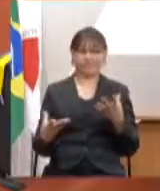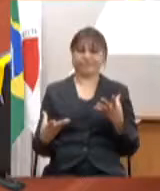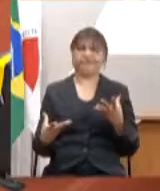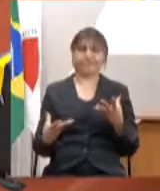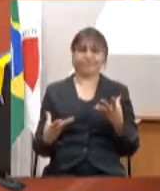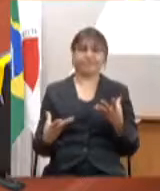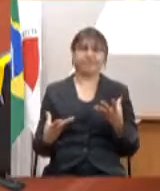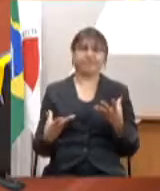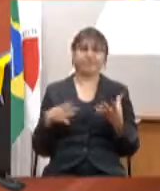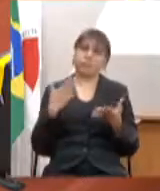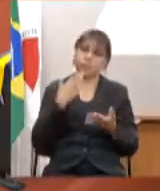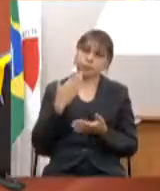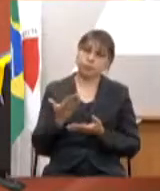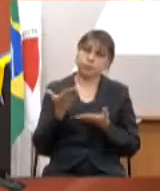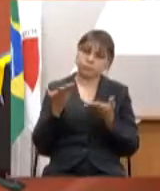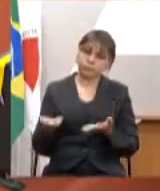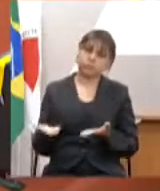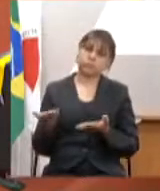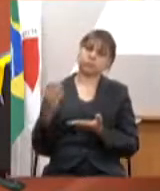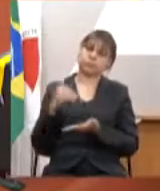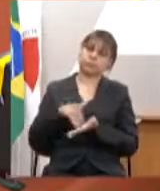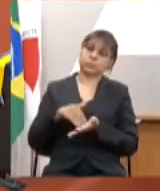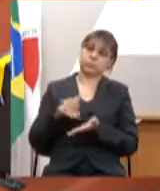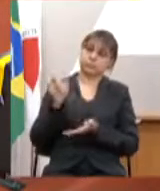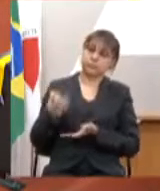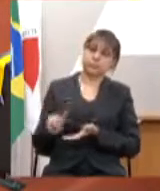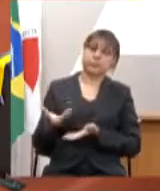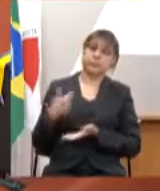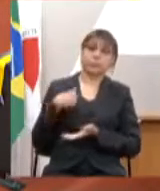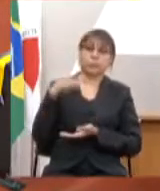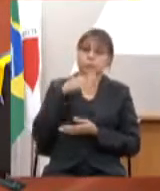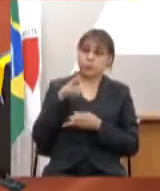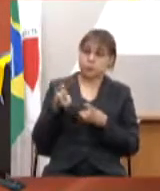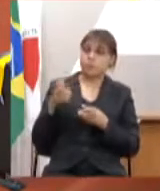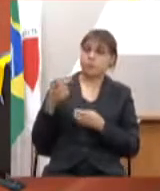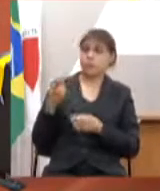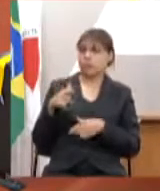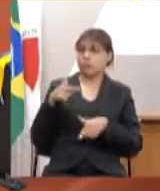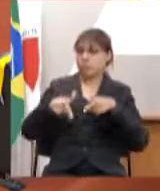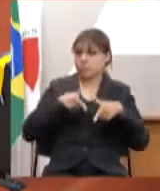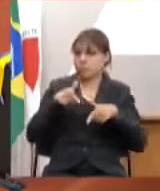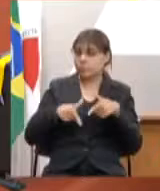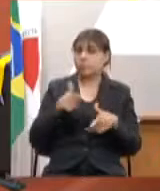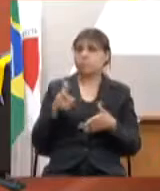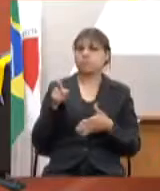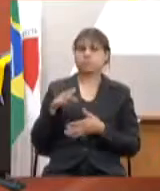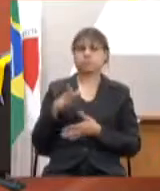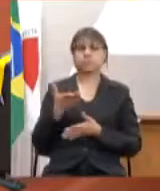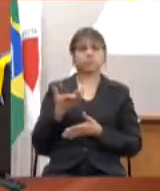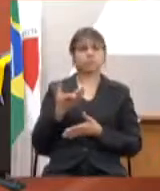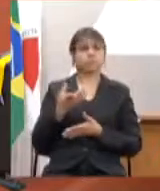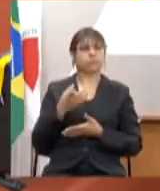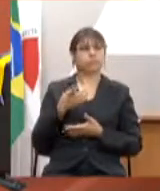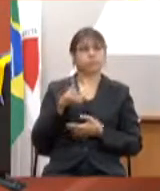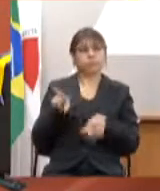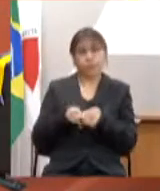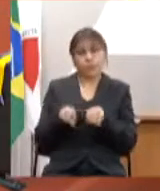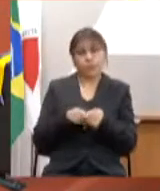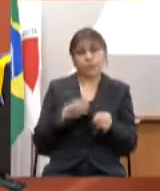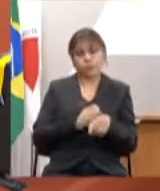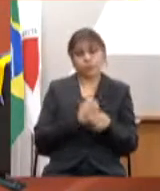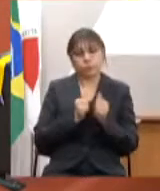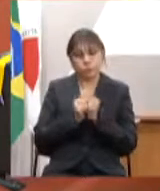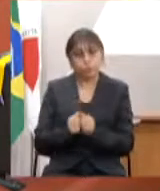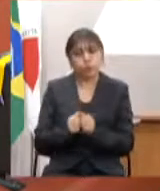que tem que faz o seu mandato aqui eu vejo e a vossa excelência tem esse dom também de participação popular